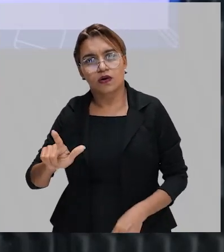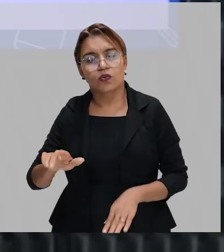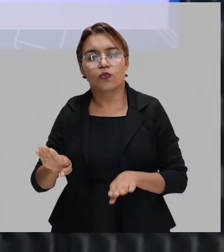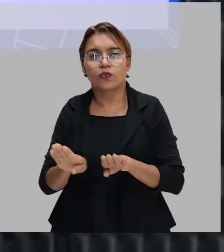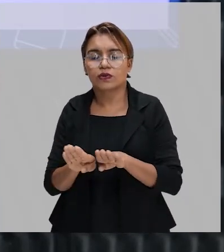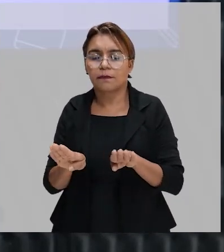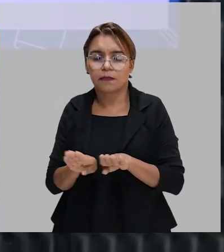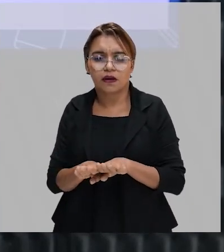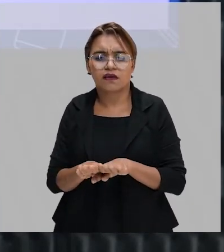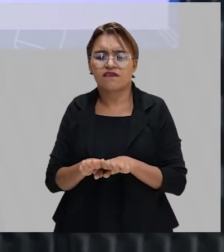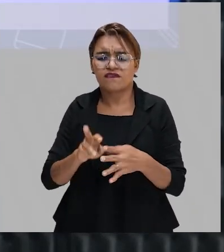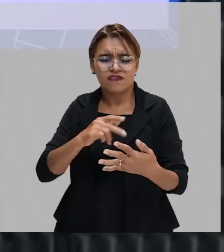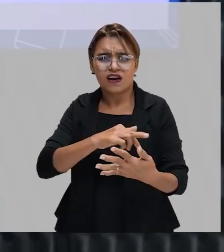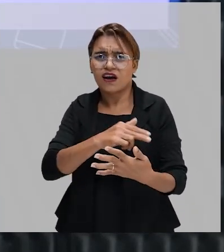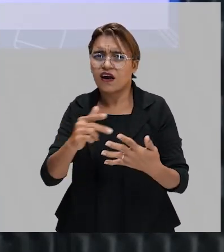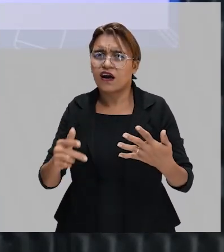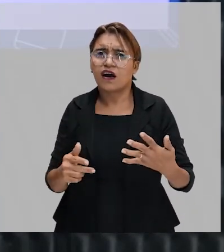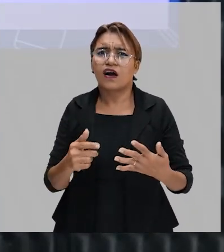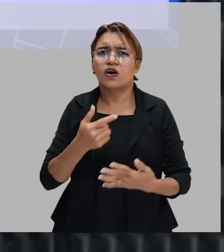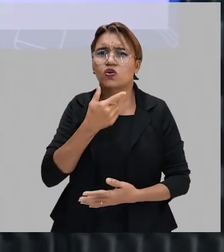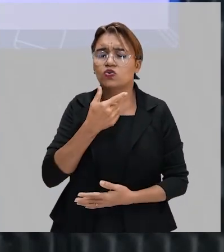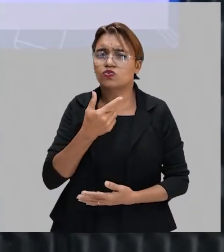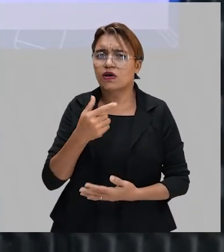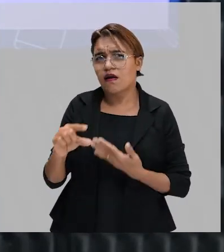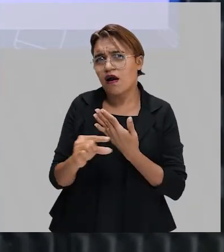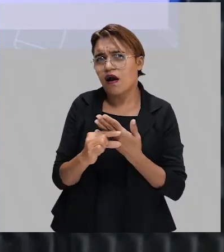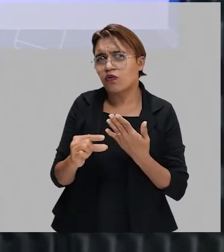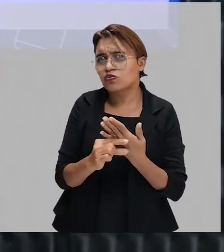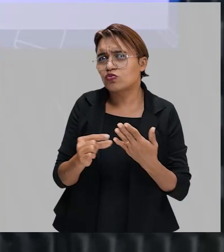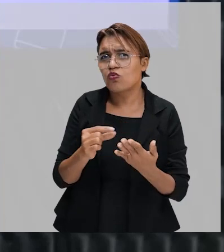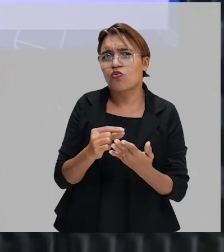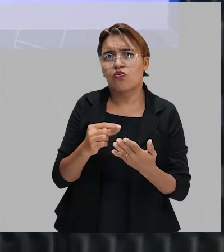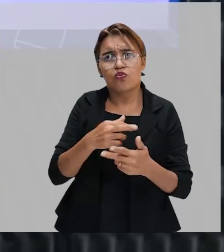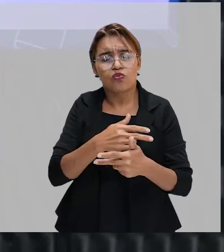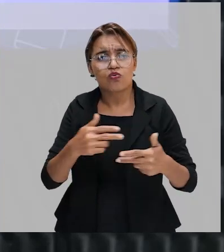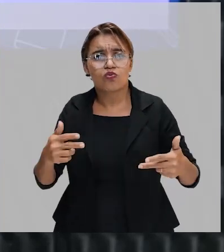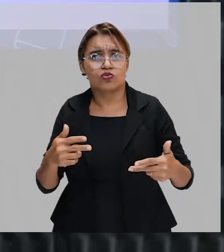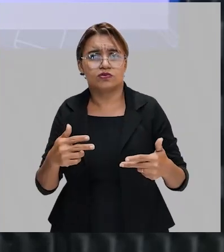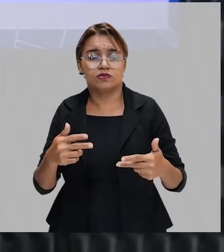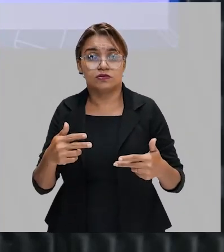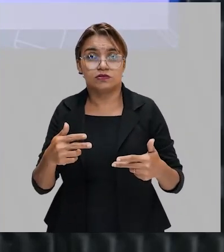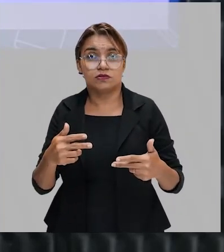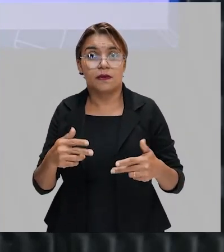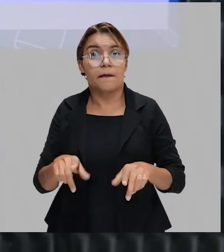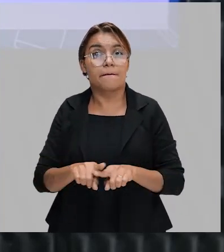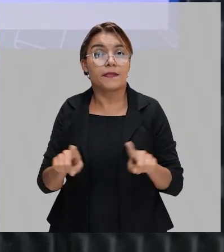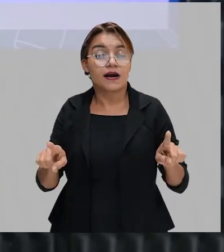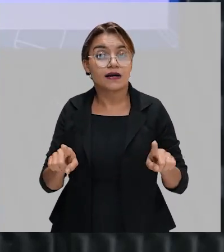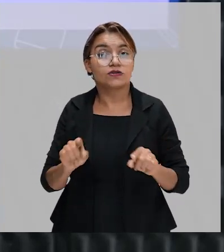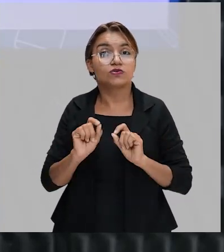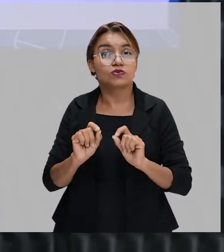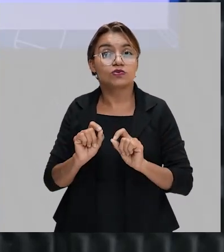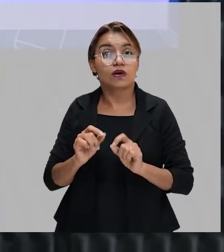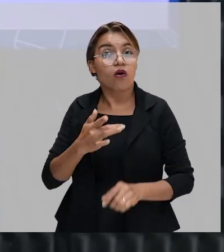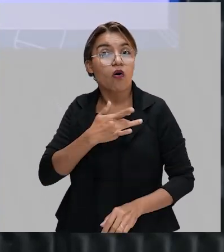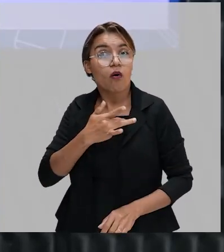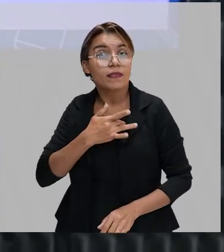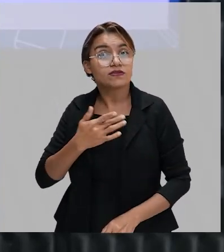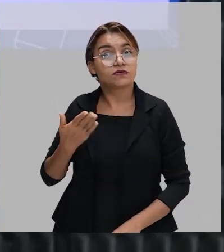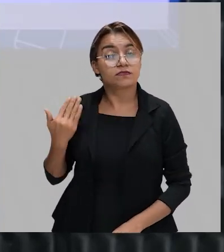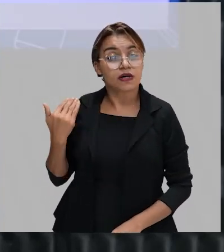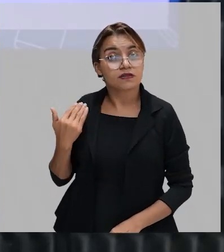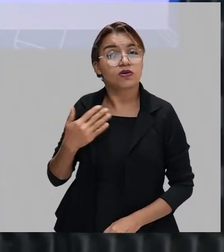Lispector. Mas eu não anulo o meu gosto pelo romantismo.